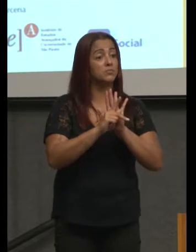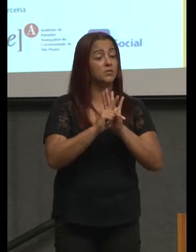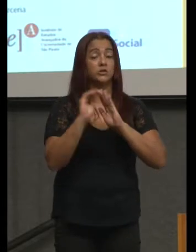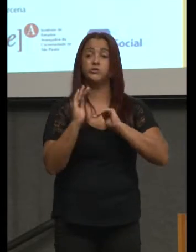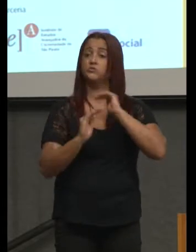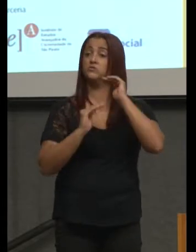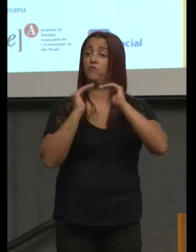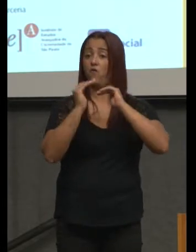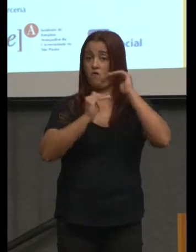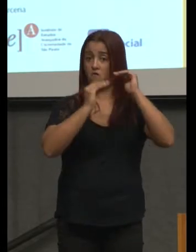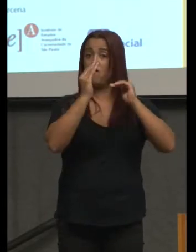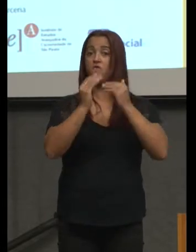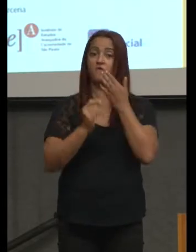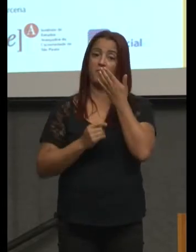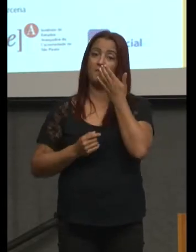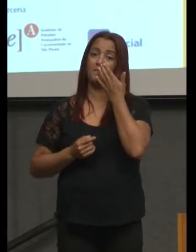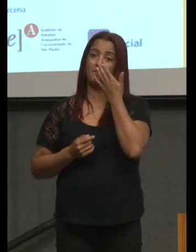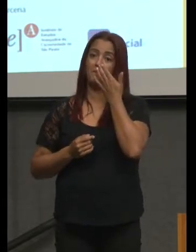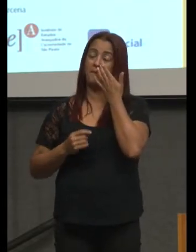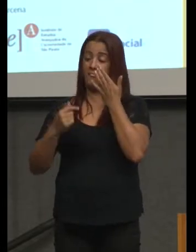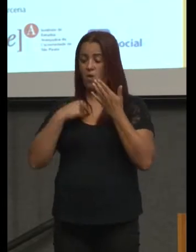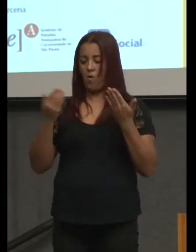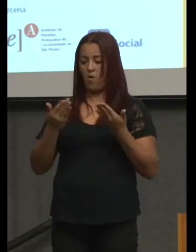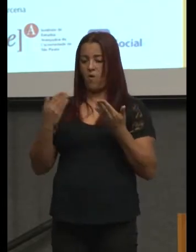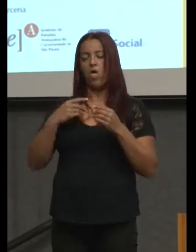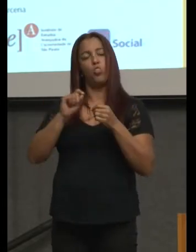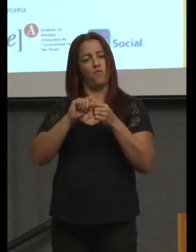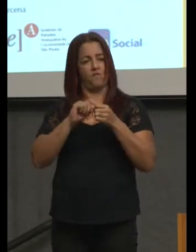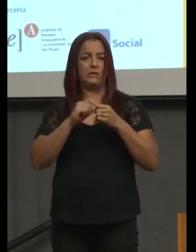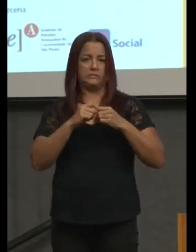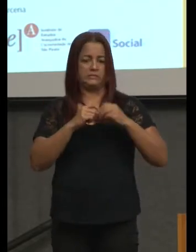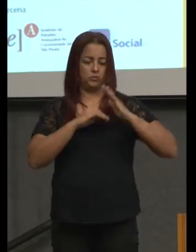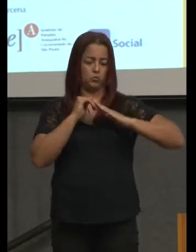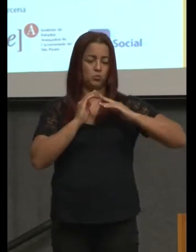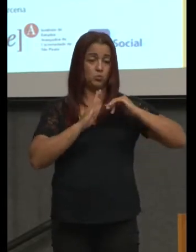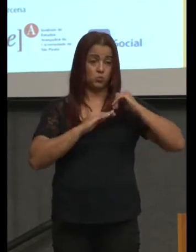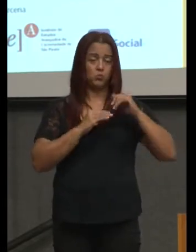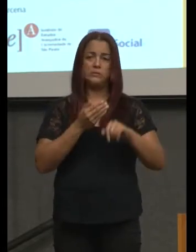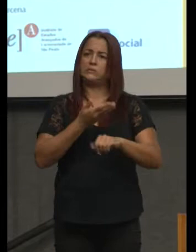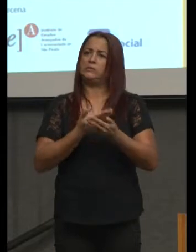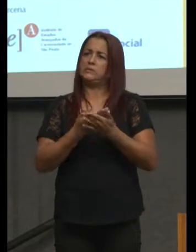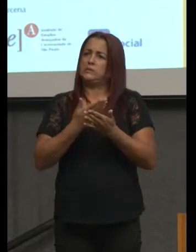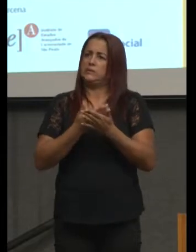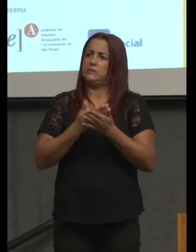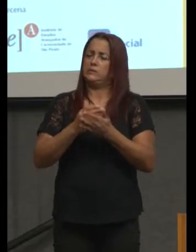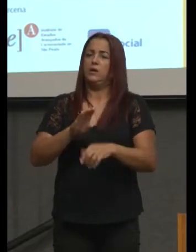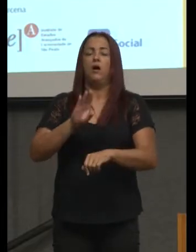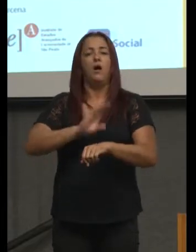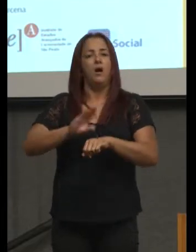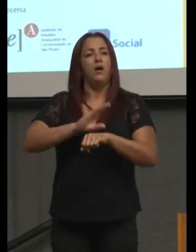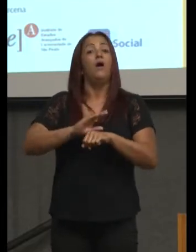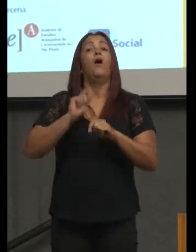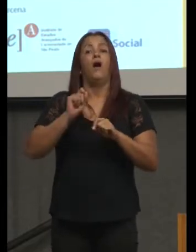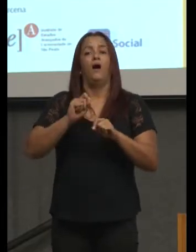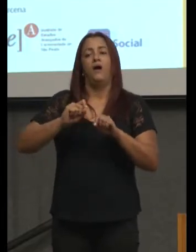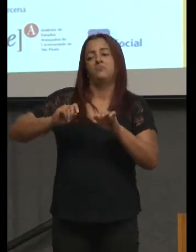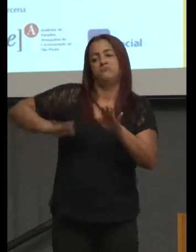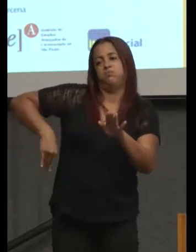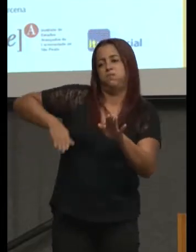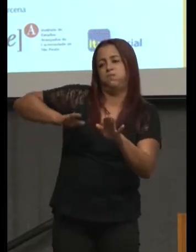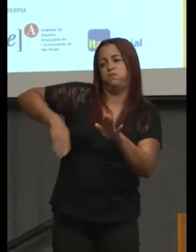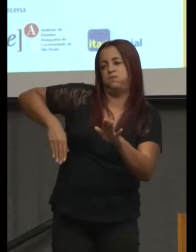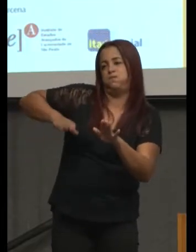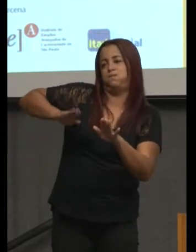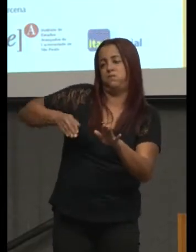Eu estou fazendo, atualmente, um curso de natação. Cheguei à minha idade sem aprender a nadar. Sincero, não certo? Eu